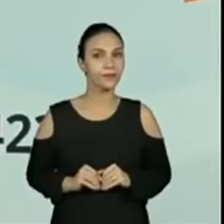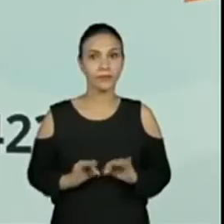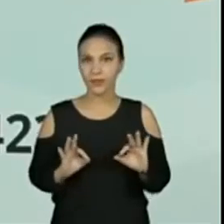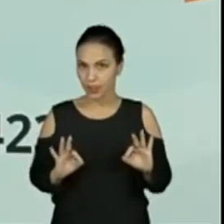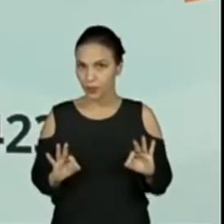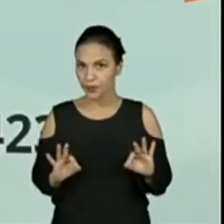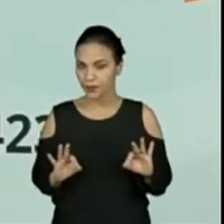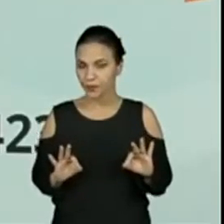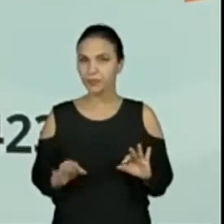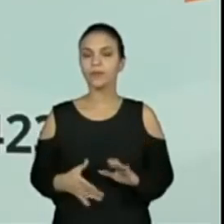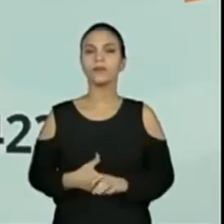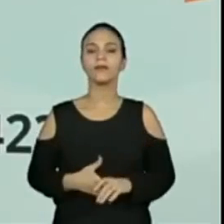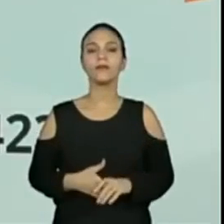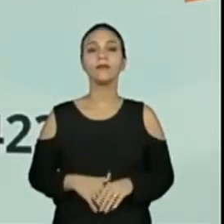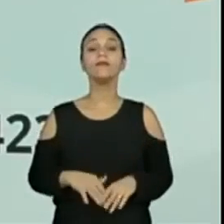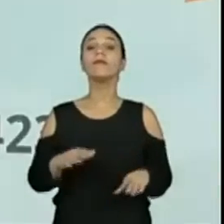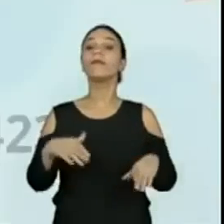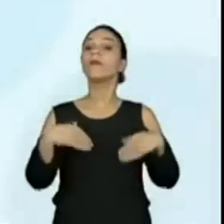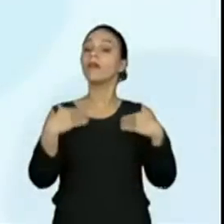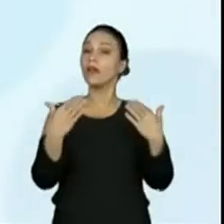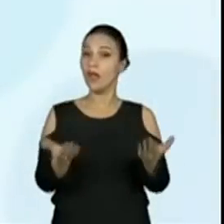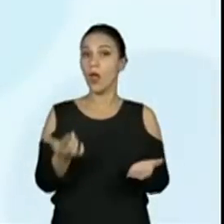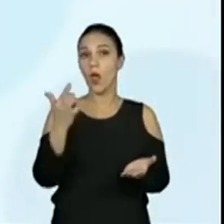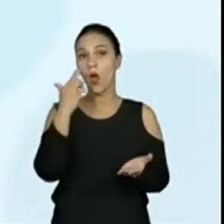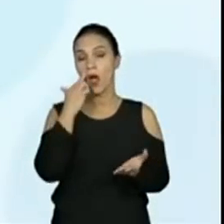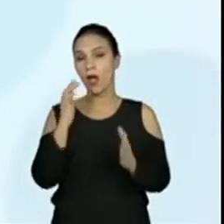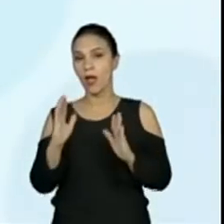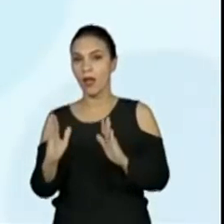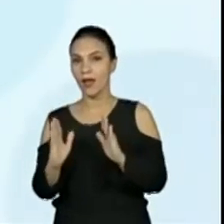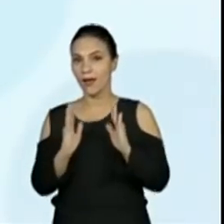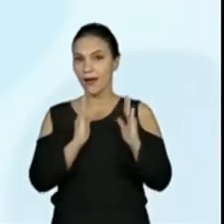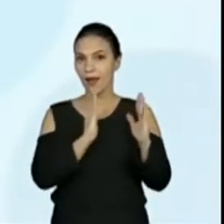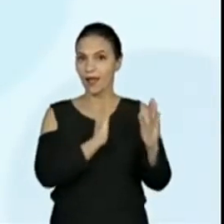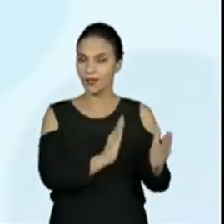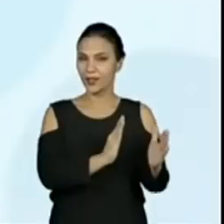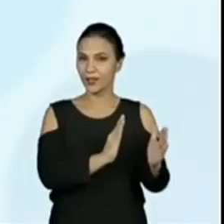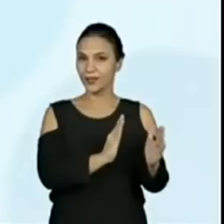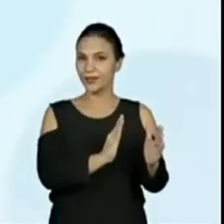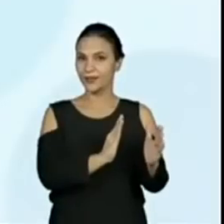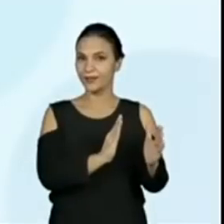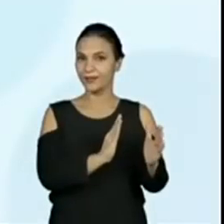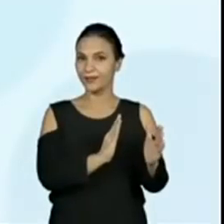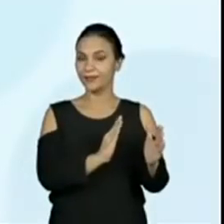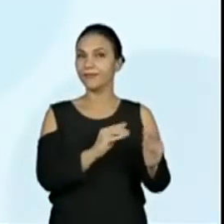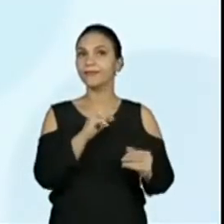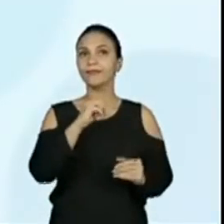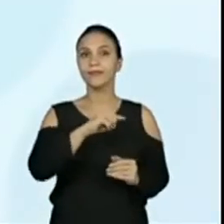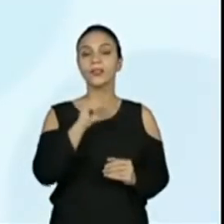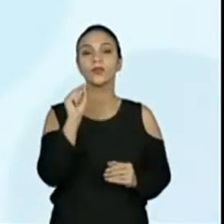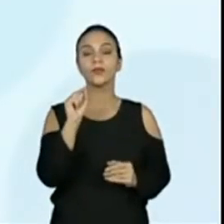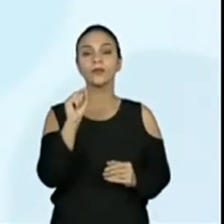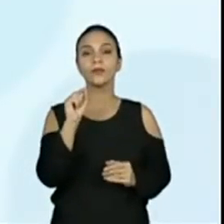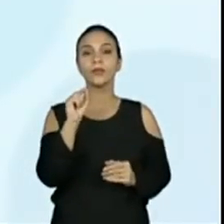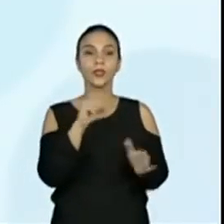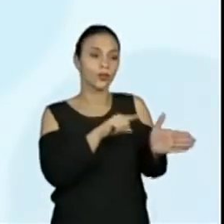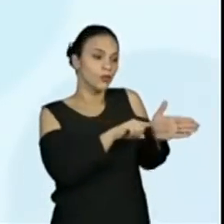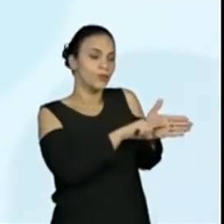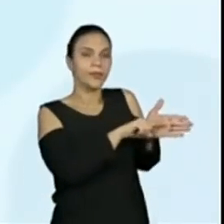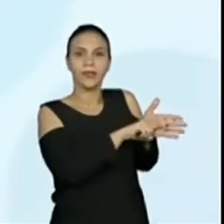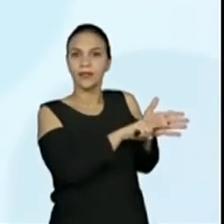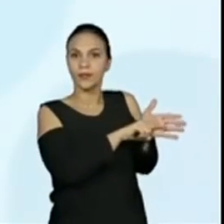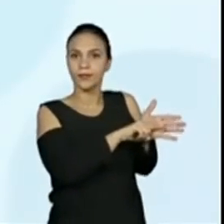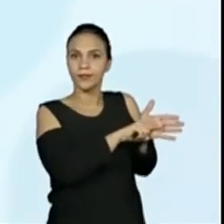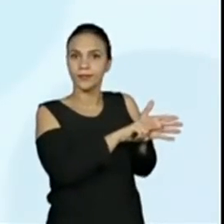certo? E aí, dá uma olhadinha do lado. Agora, gente tem uma operação de subtração.